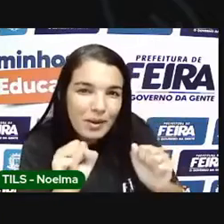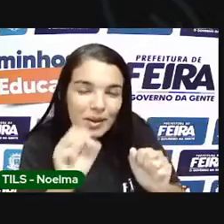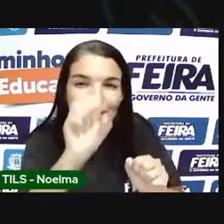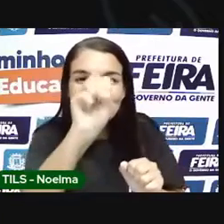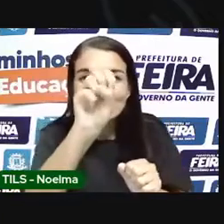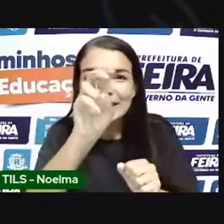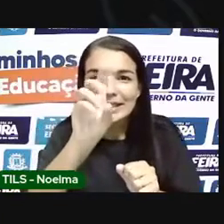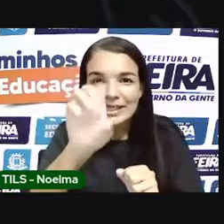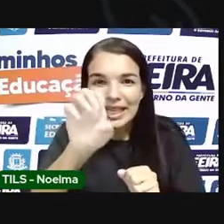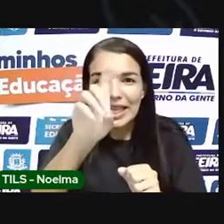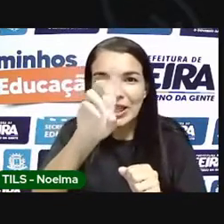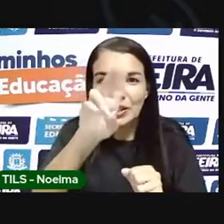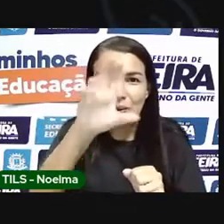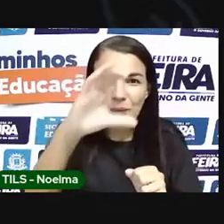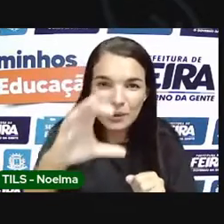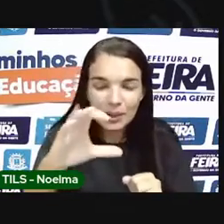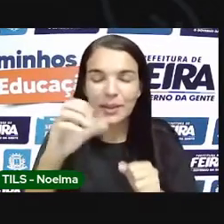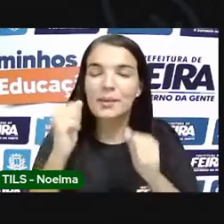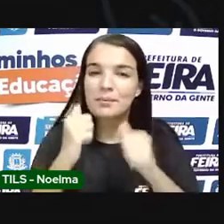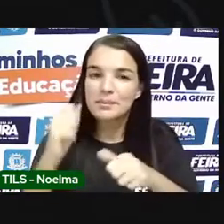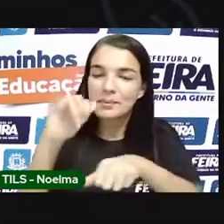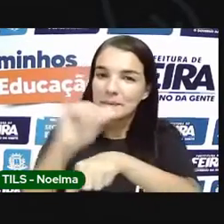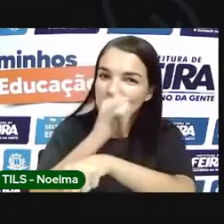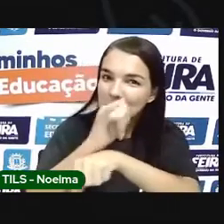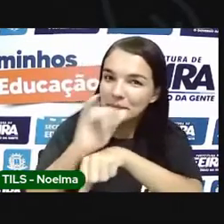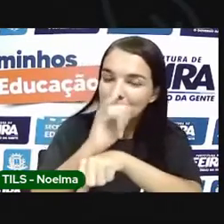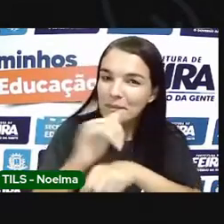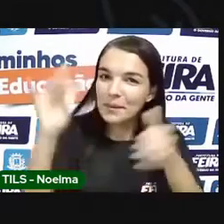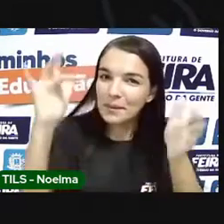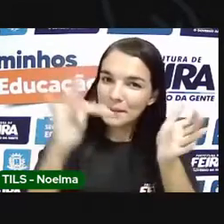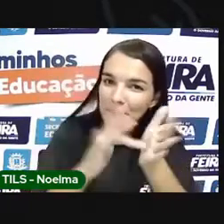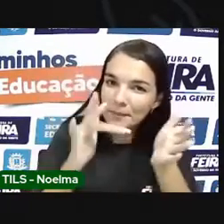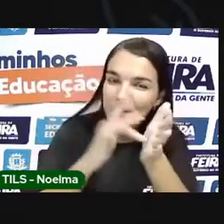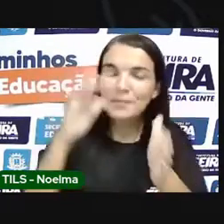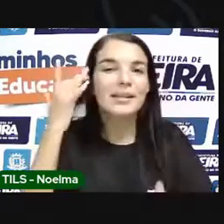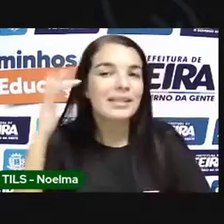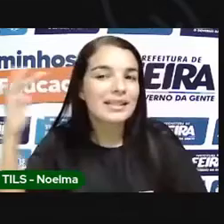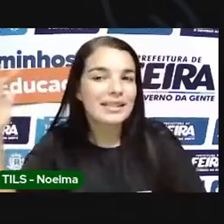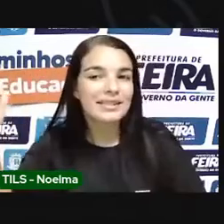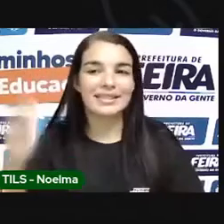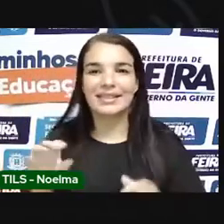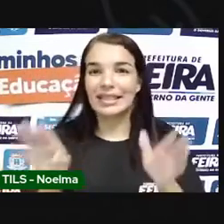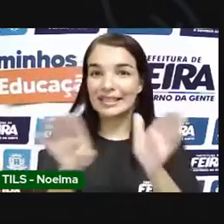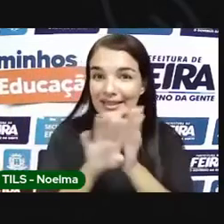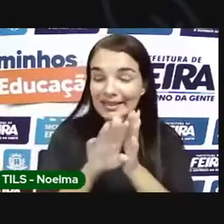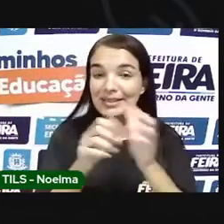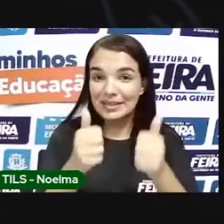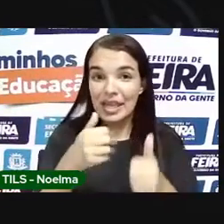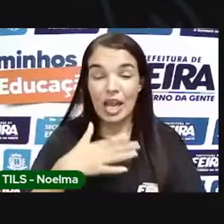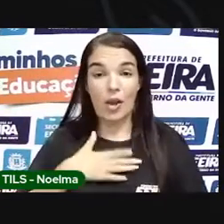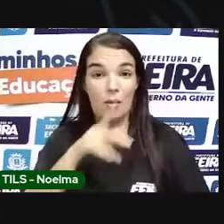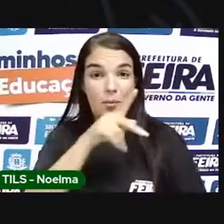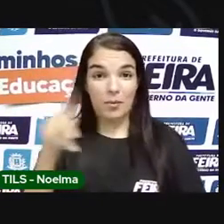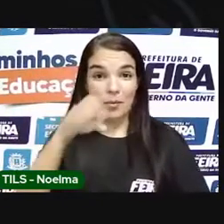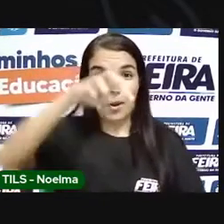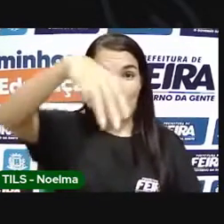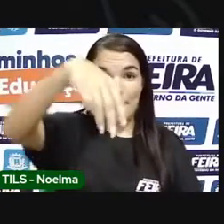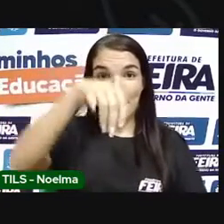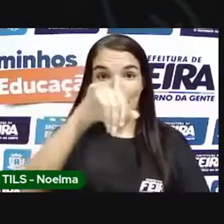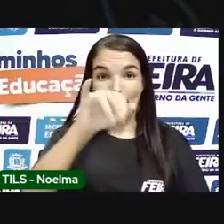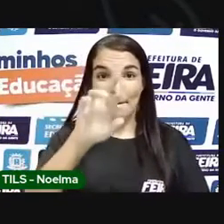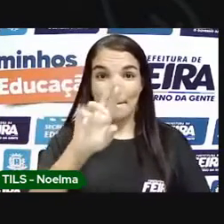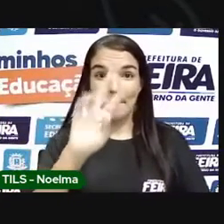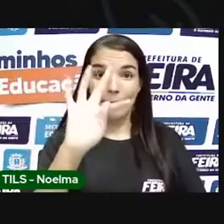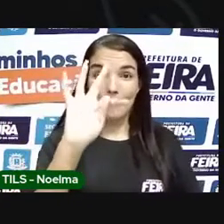se inscrevam para vocês ficarem mais ligados, mais atenados quanto ao que acontece por aqui e não perder nadinha, tá? Eu sou a professora Mirthi